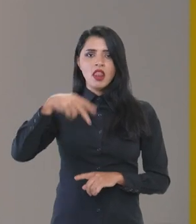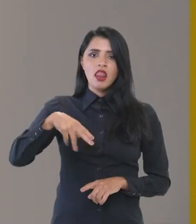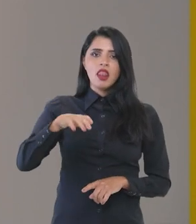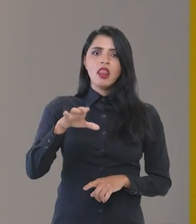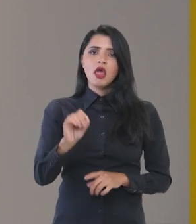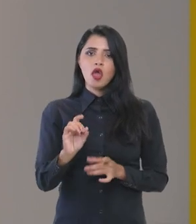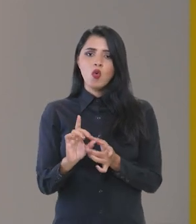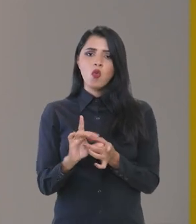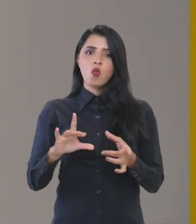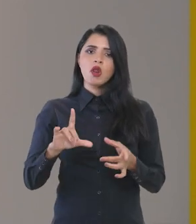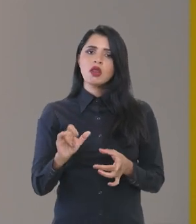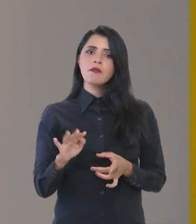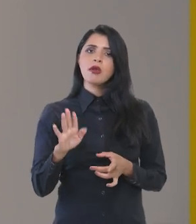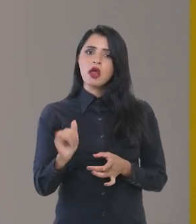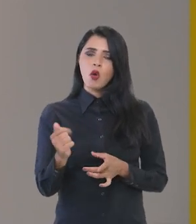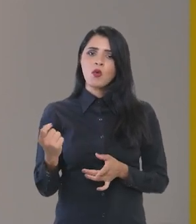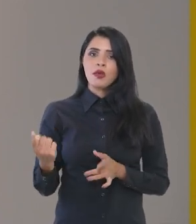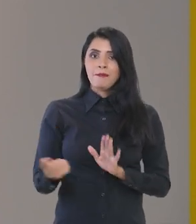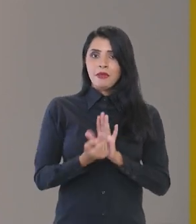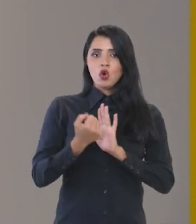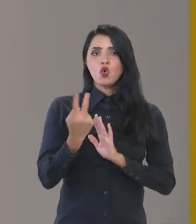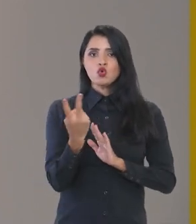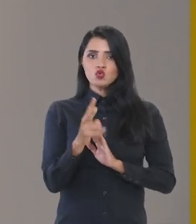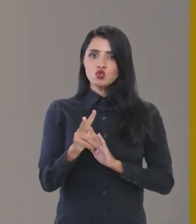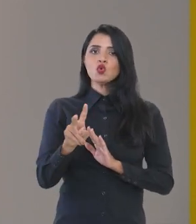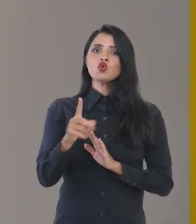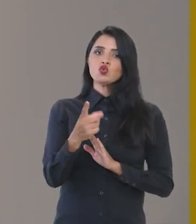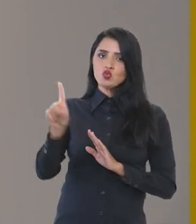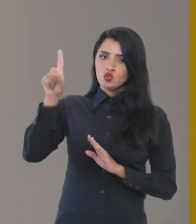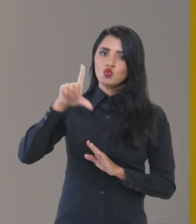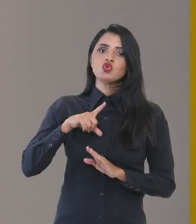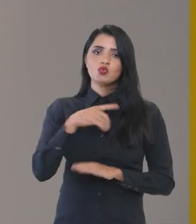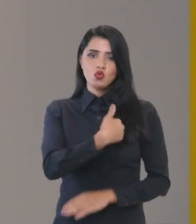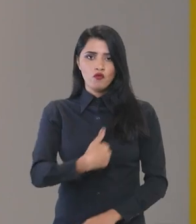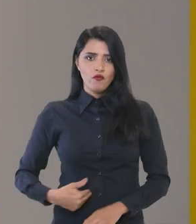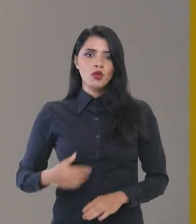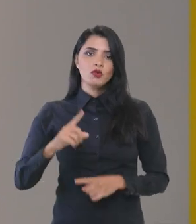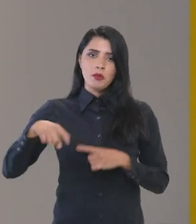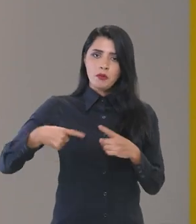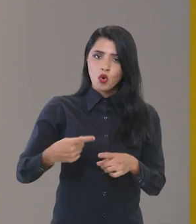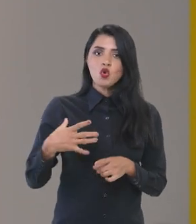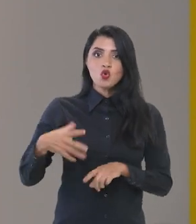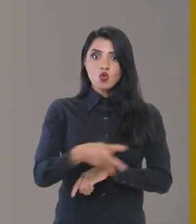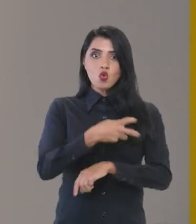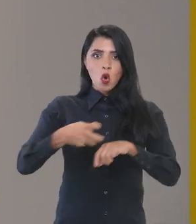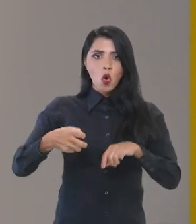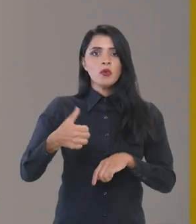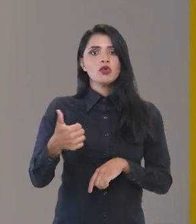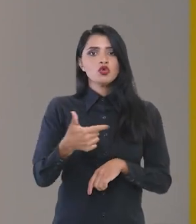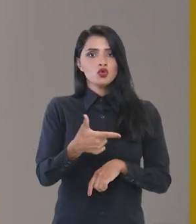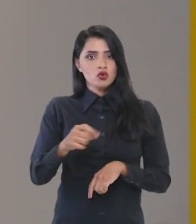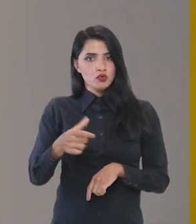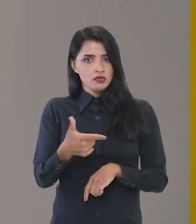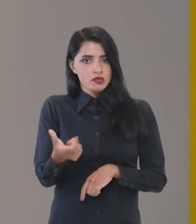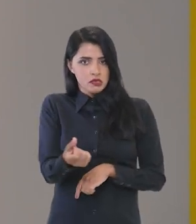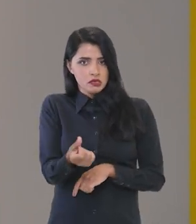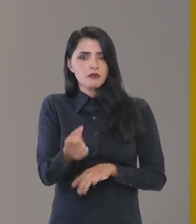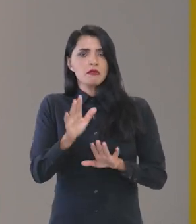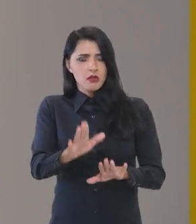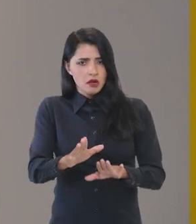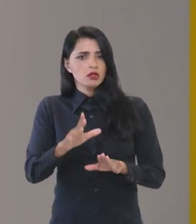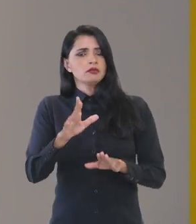neoliberal que marcou os dois últimos governos pós-Golpe de 16. Essa ideia de que o Brasil precisa se